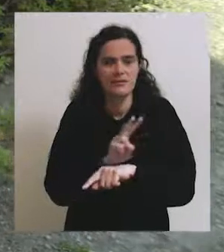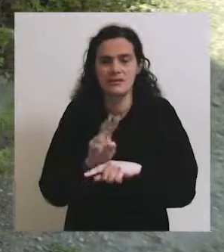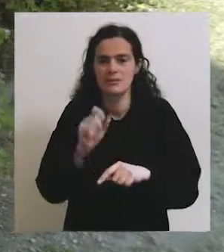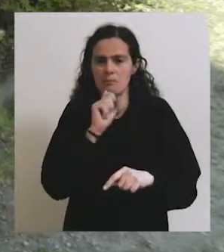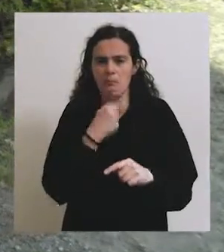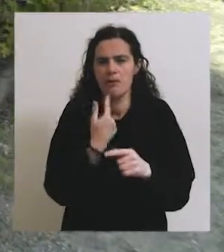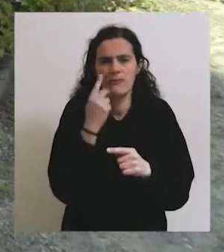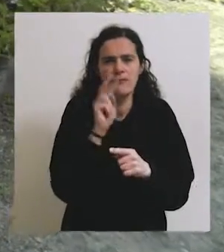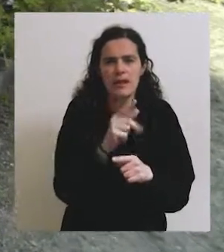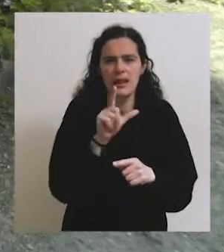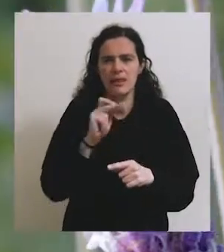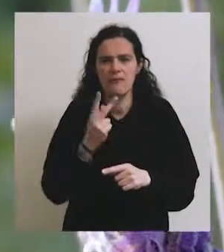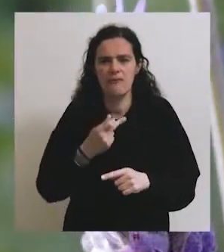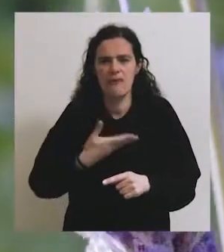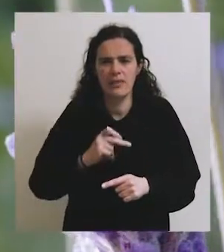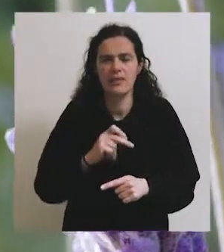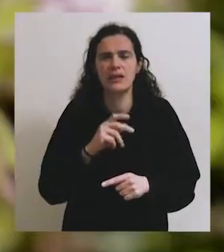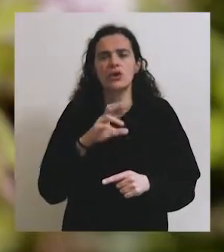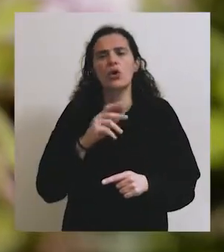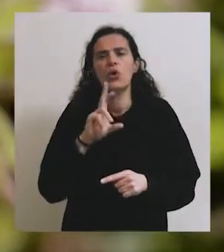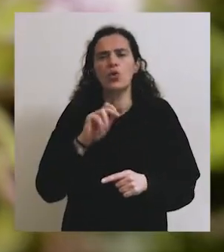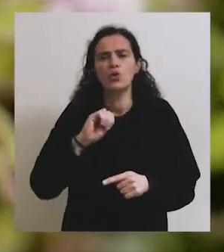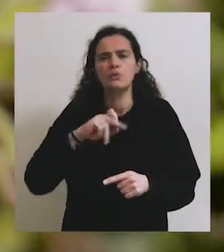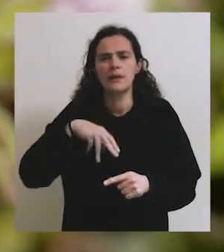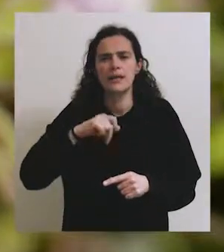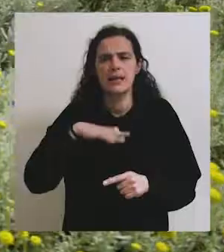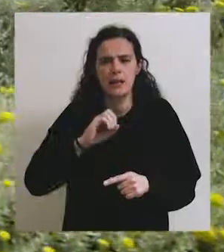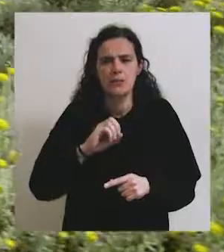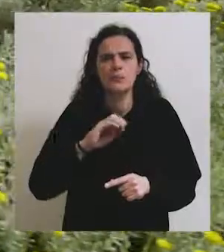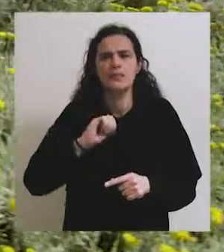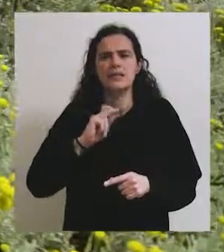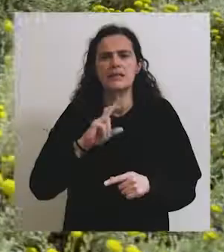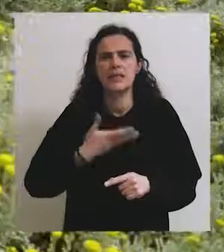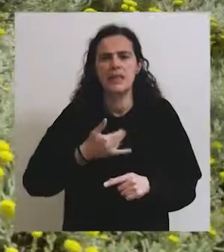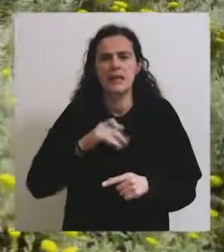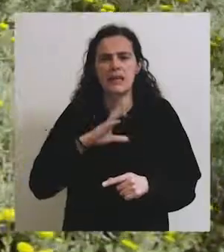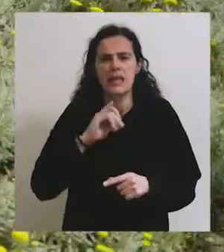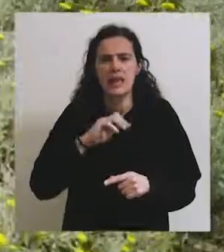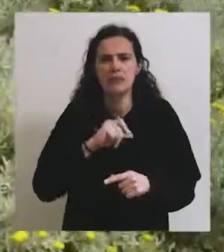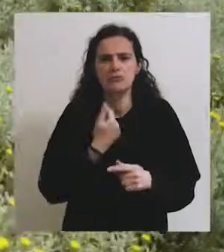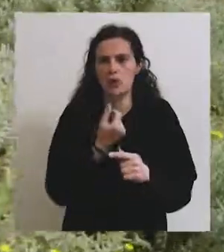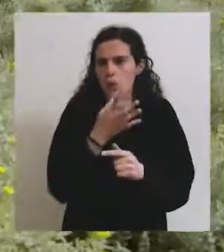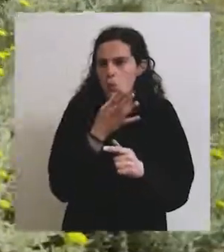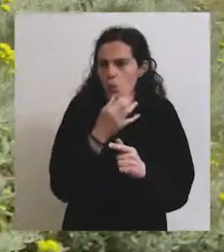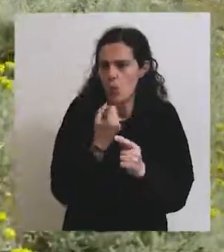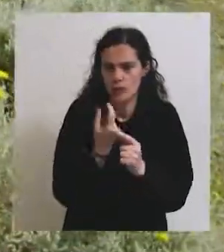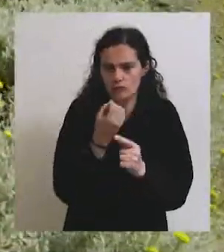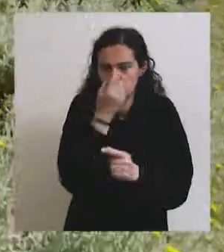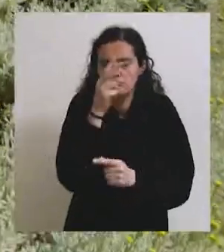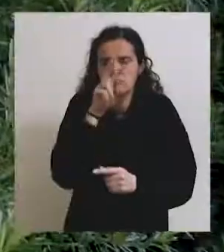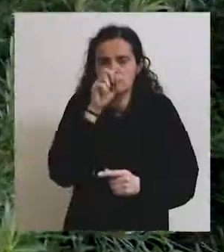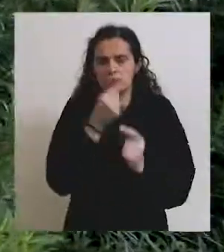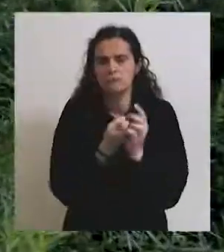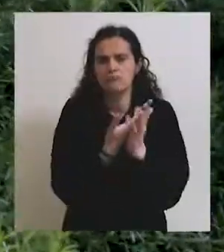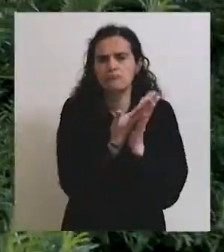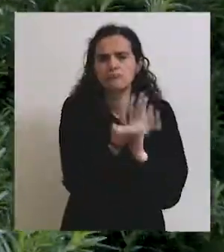ver as diferentes lavandas, rosmaninhos, sardinheiras, tudo uma grande panóplia de cor, cheiro,